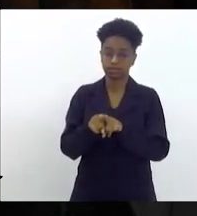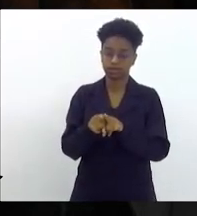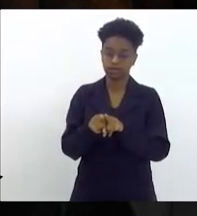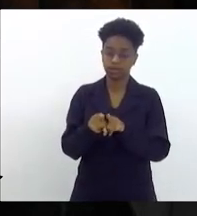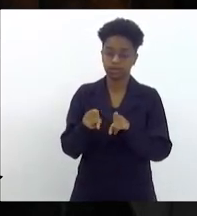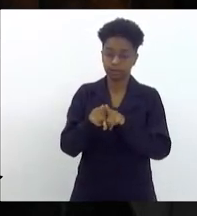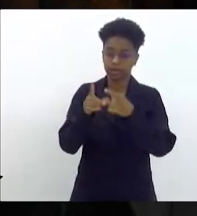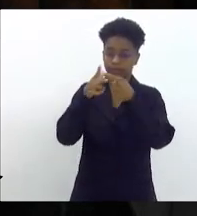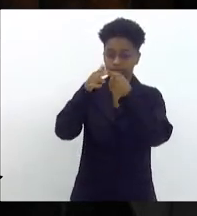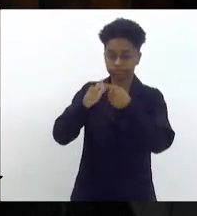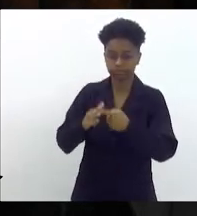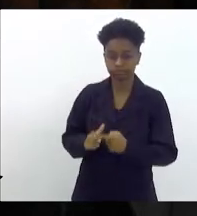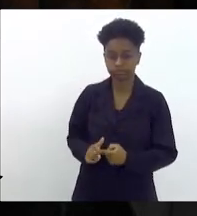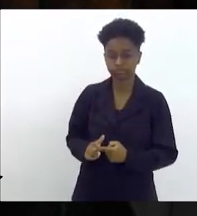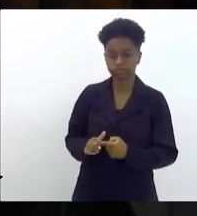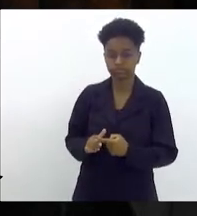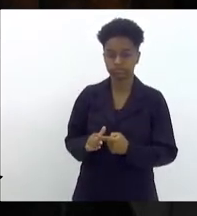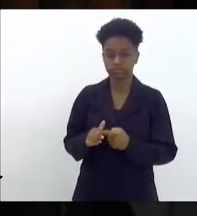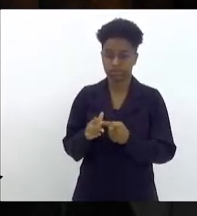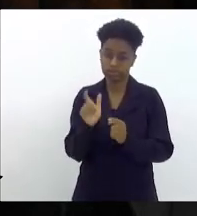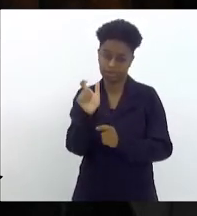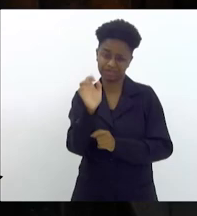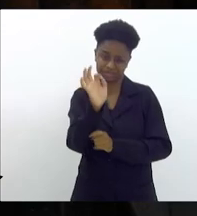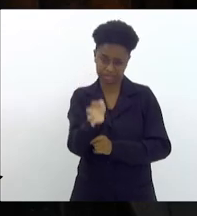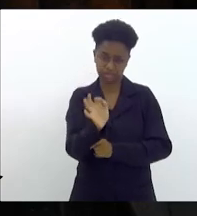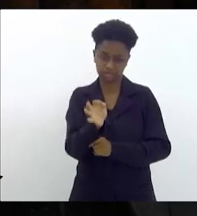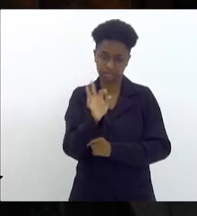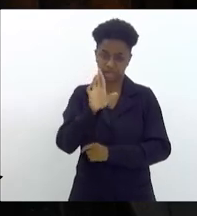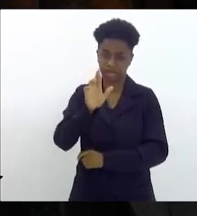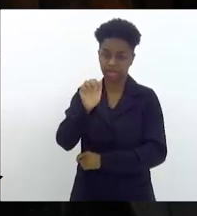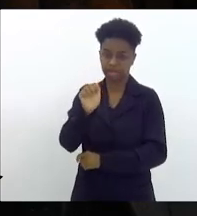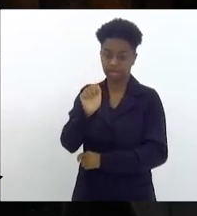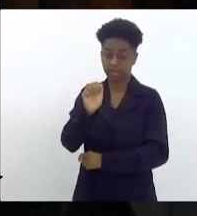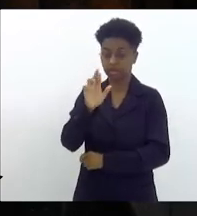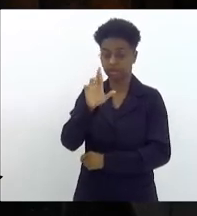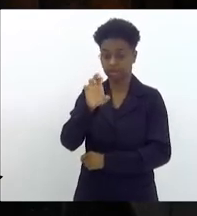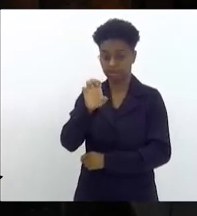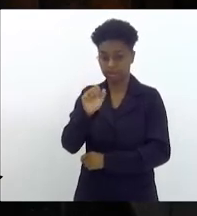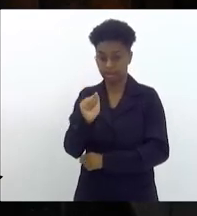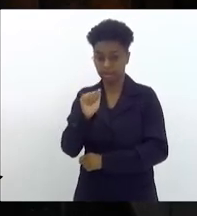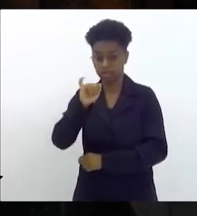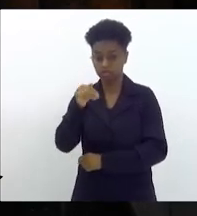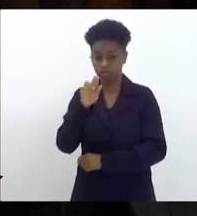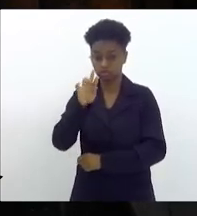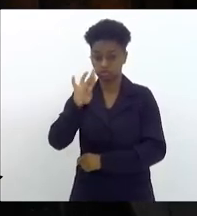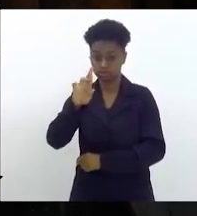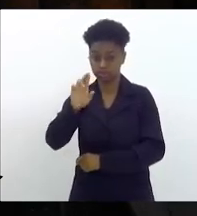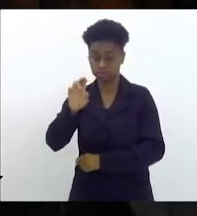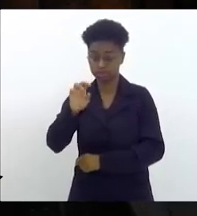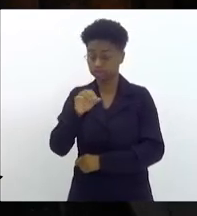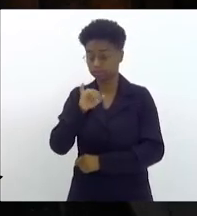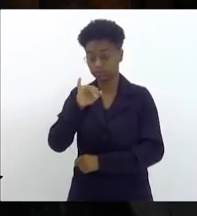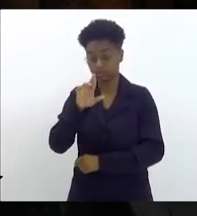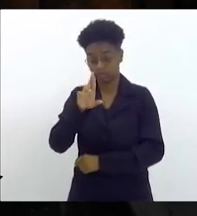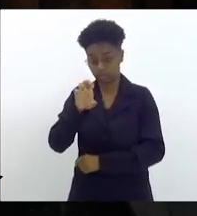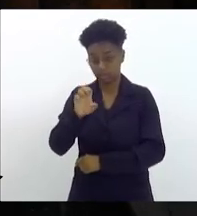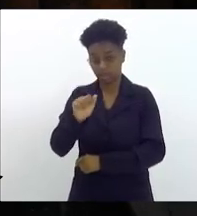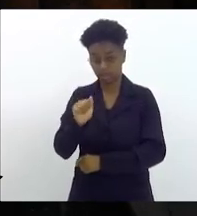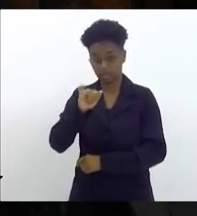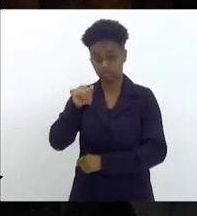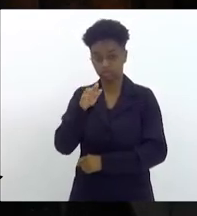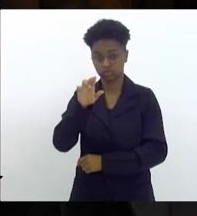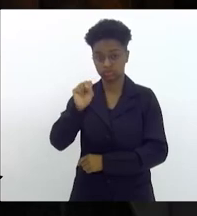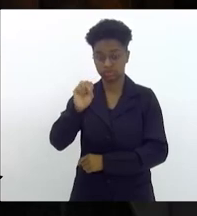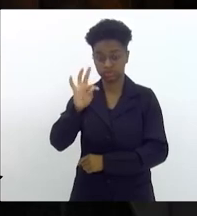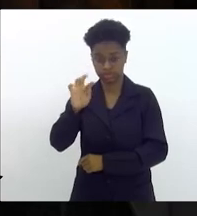reajuste, a palavra certa que está escrita é reajuste. Tem diferença entre reajuste e reposição. Mas o reajuste